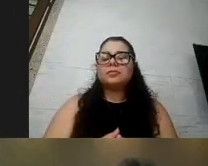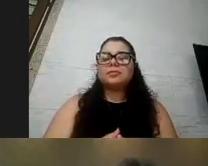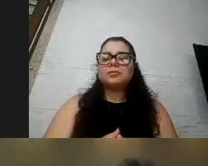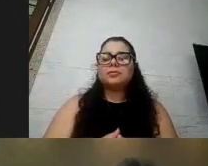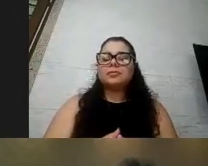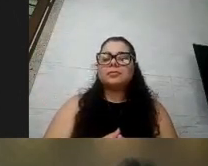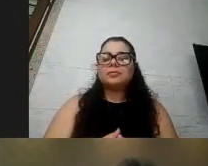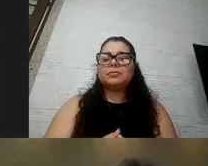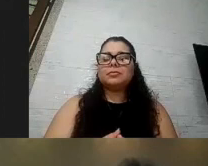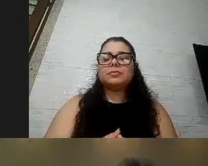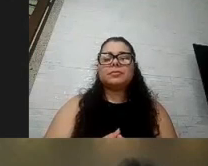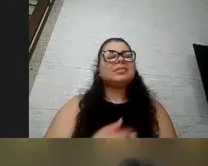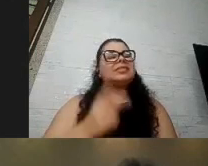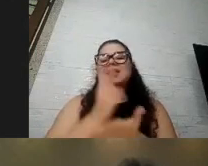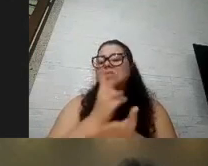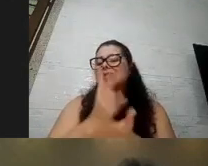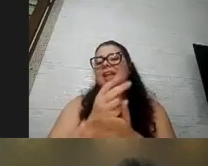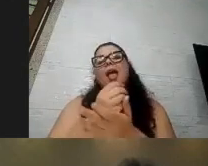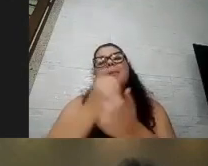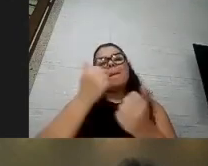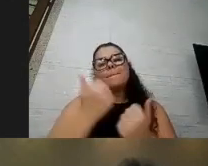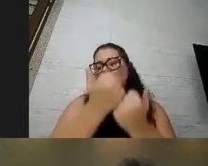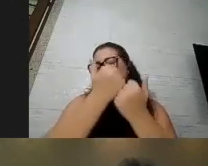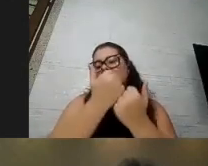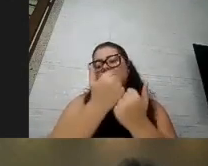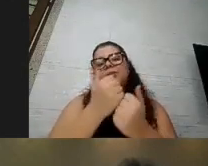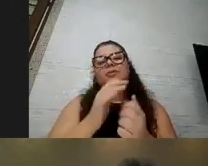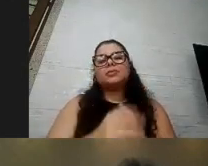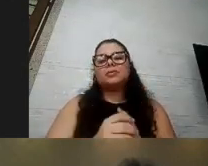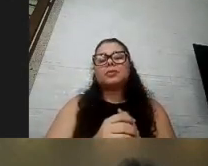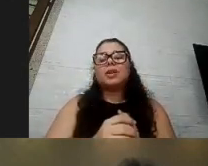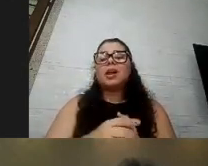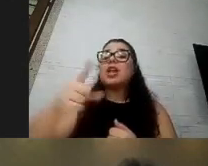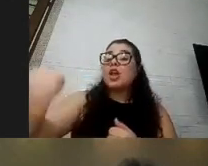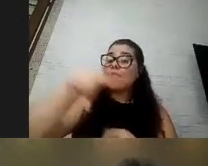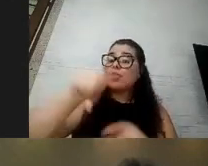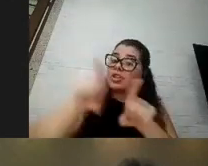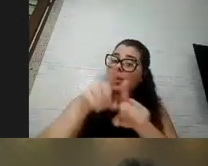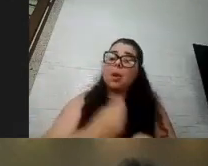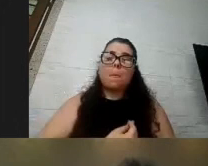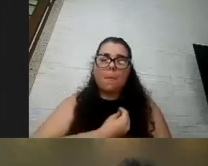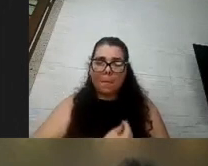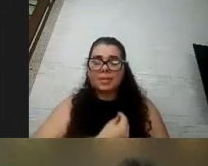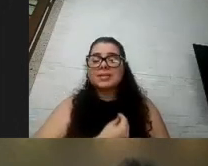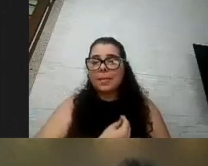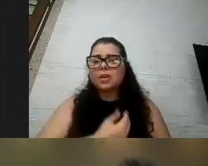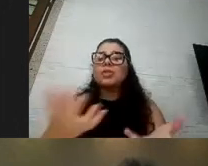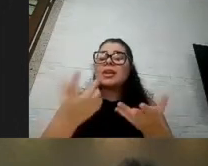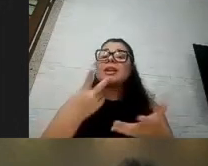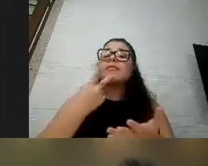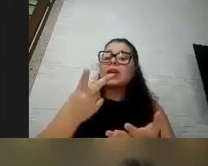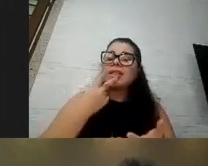enfim tá sempre nos apoiando e pros participantes do curso eu queria dizer que a gente vai